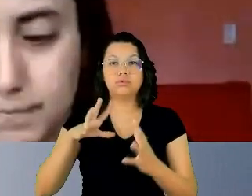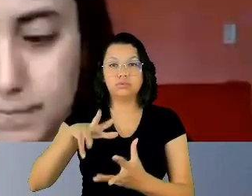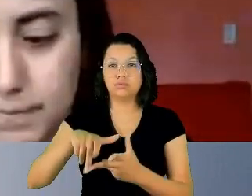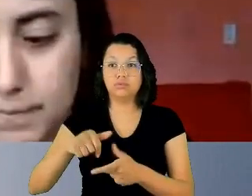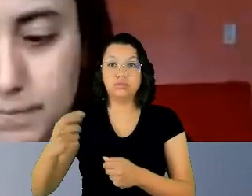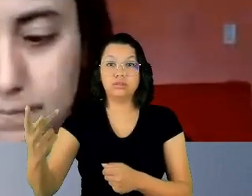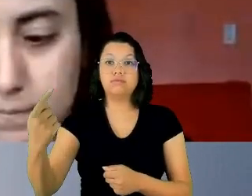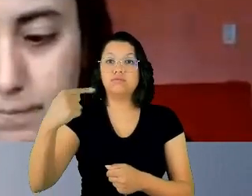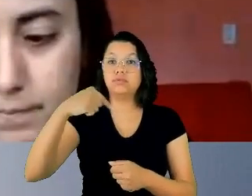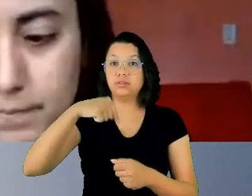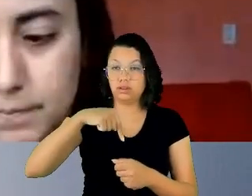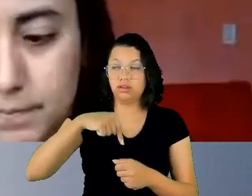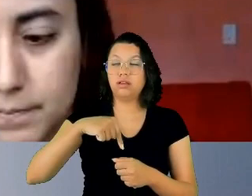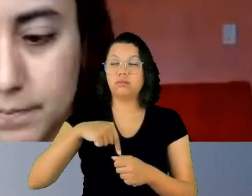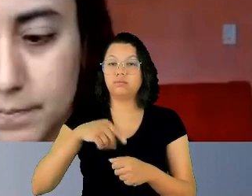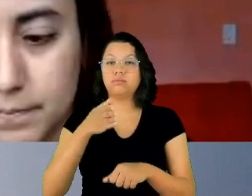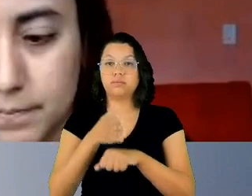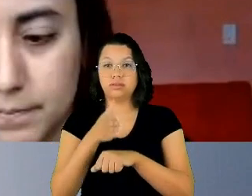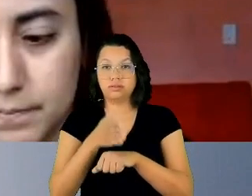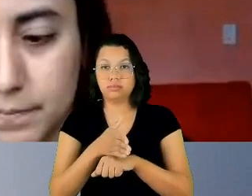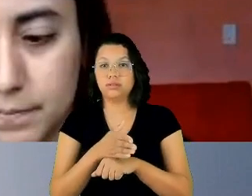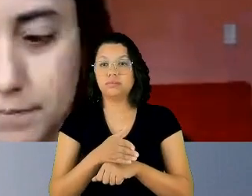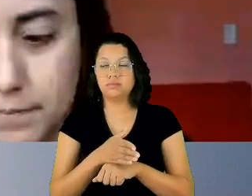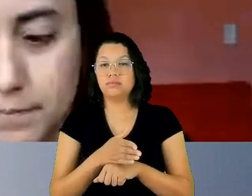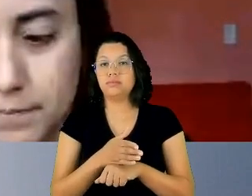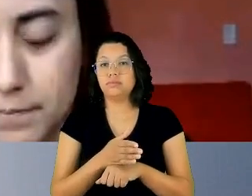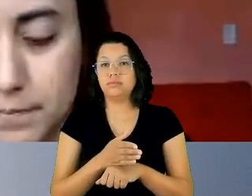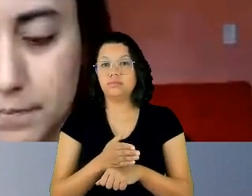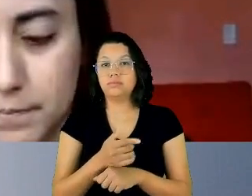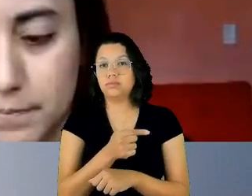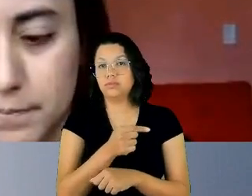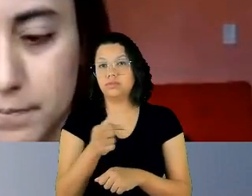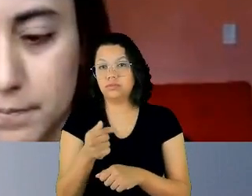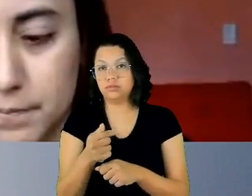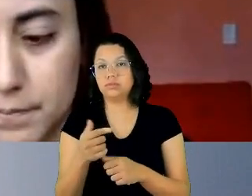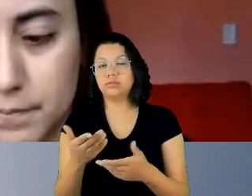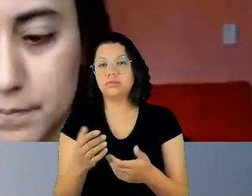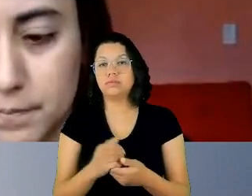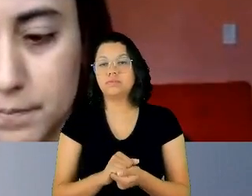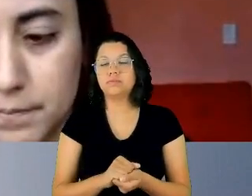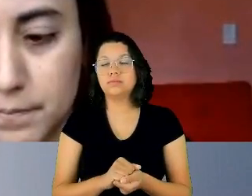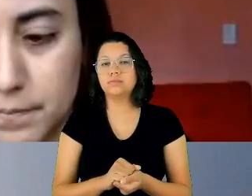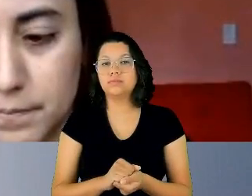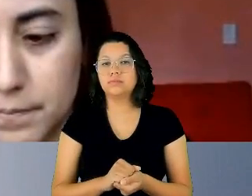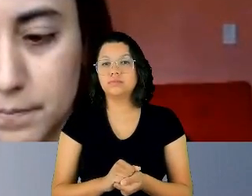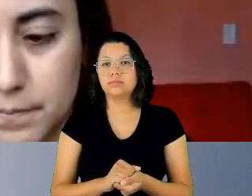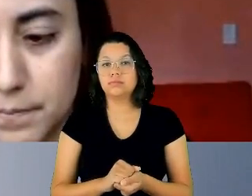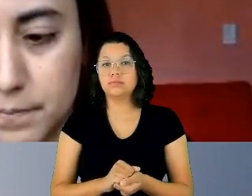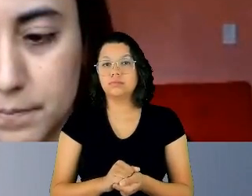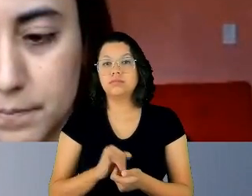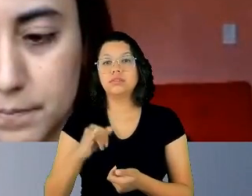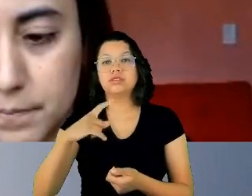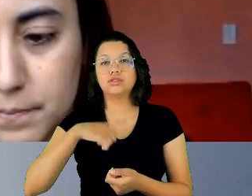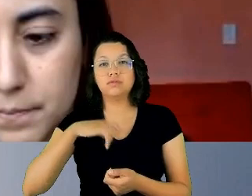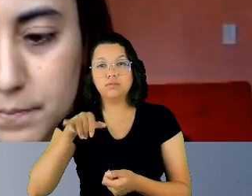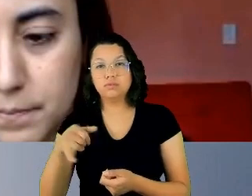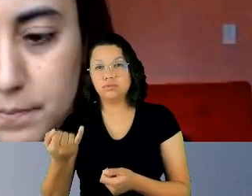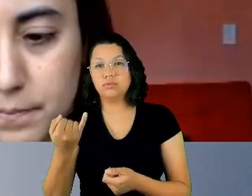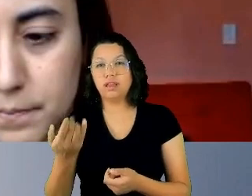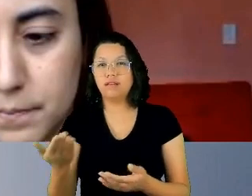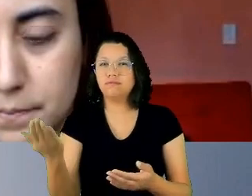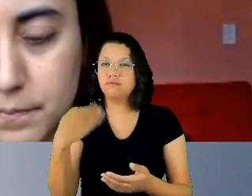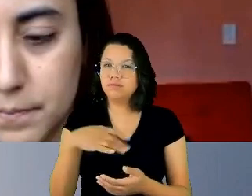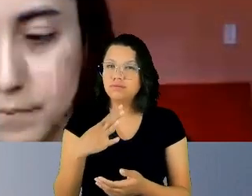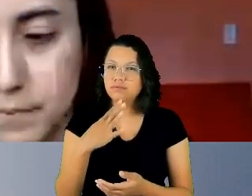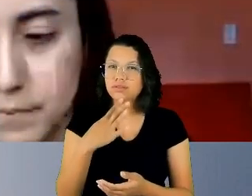das sessões durante essa semana, que, em uma oportunidade, venham a conhecer a